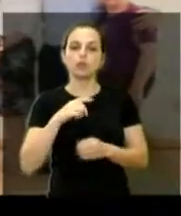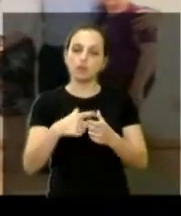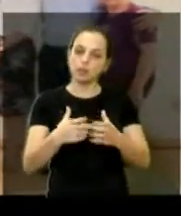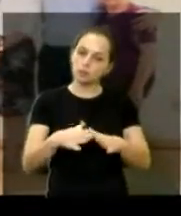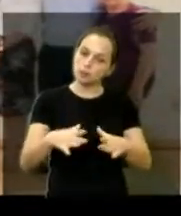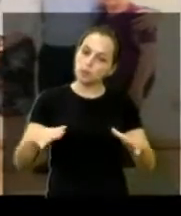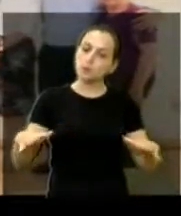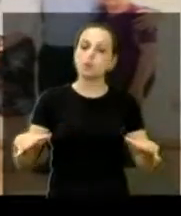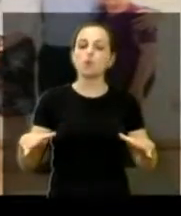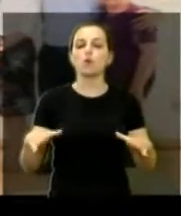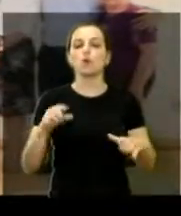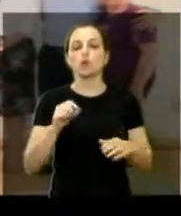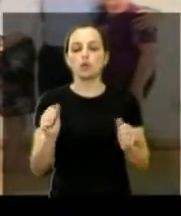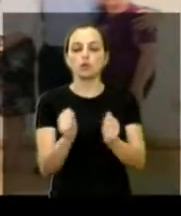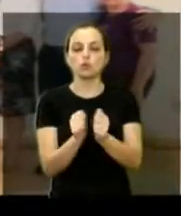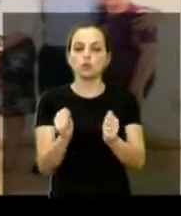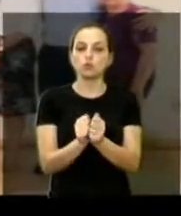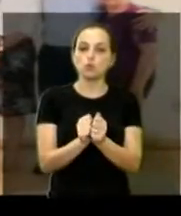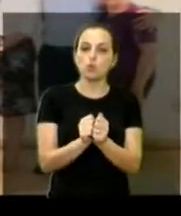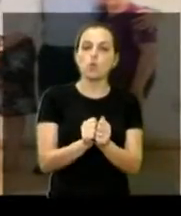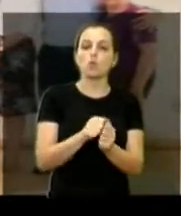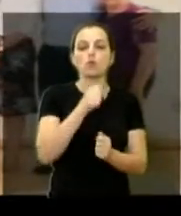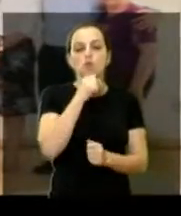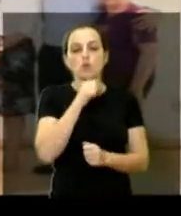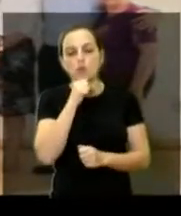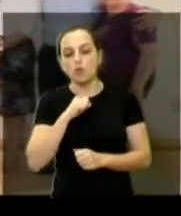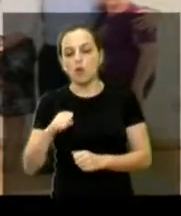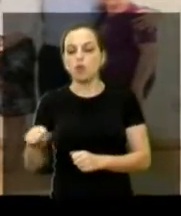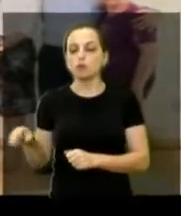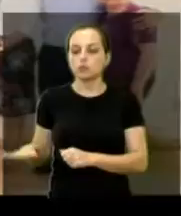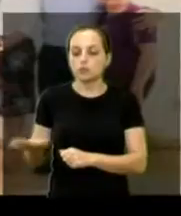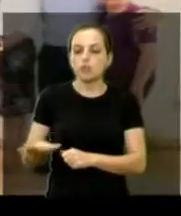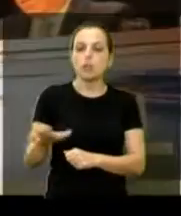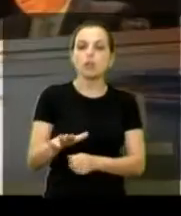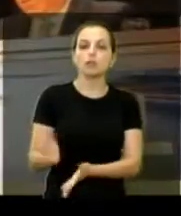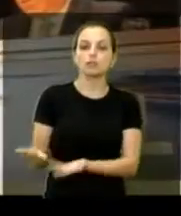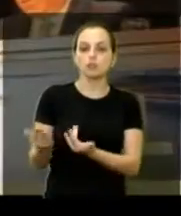amplo, juntando os idosos com as crianças e os jovens.